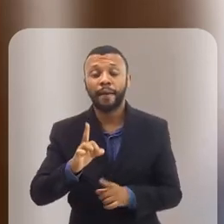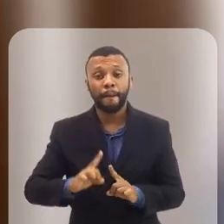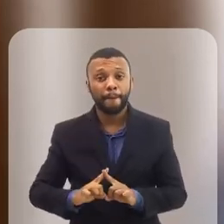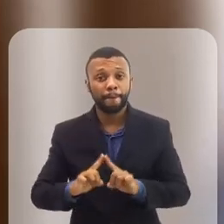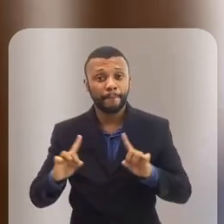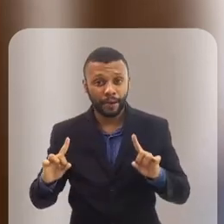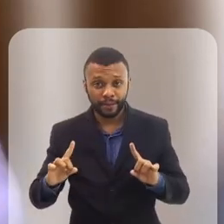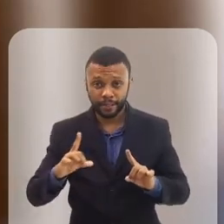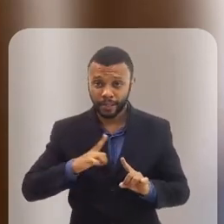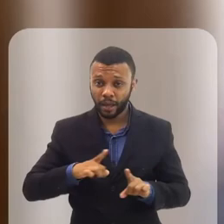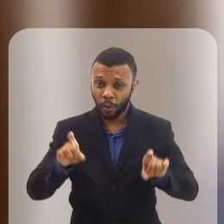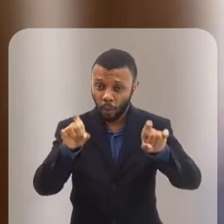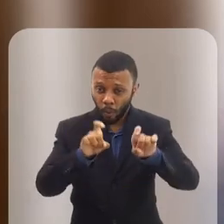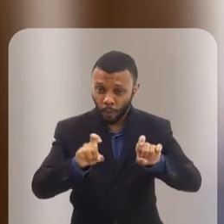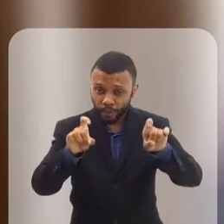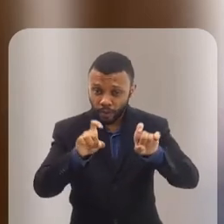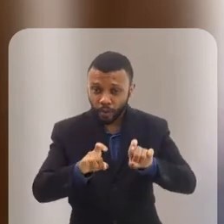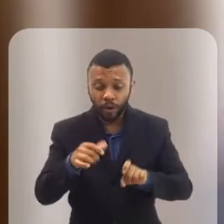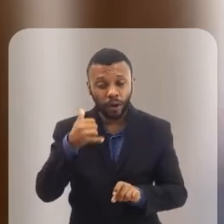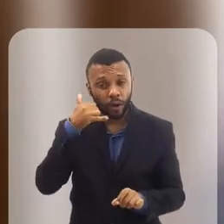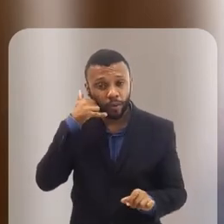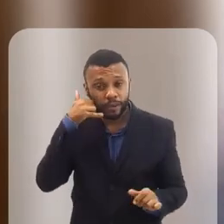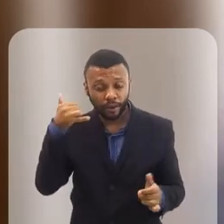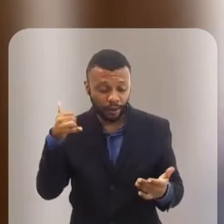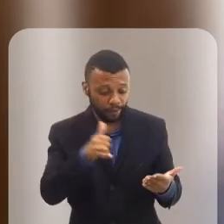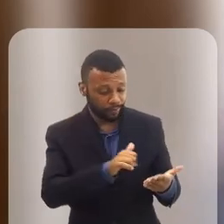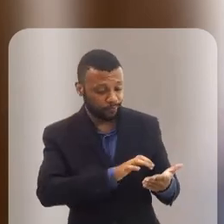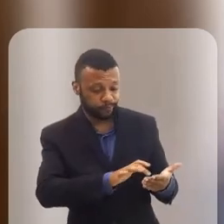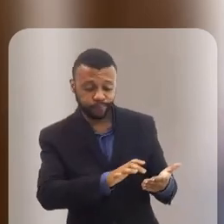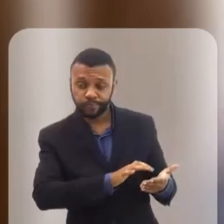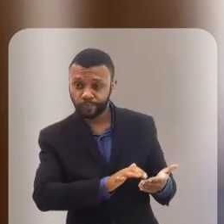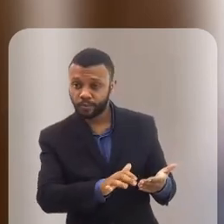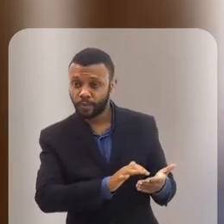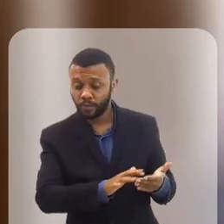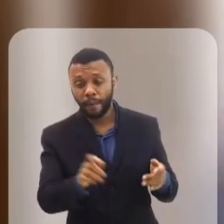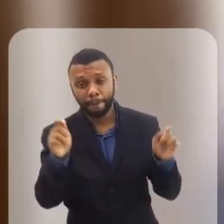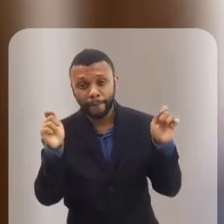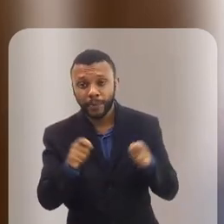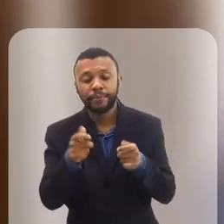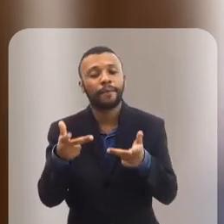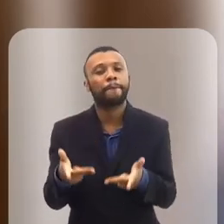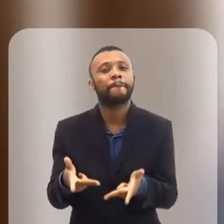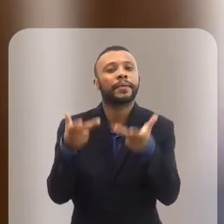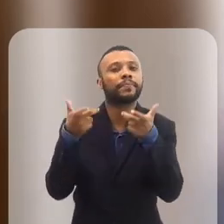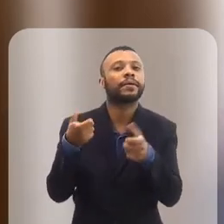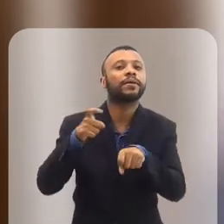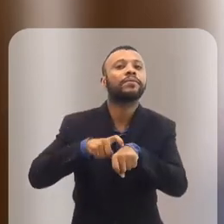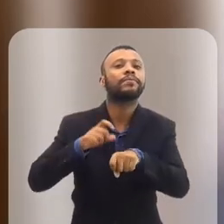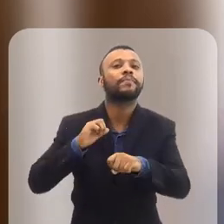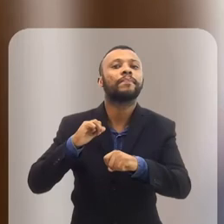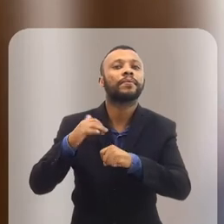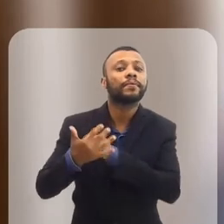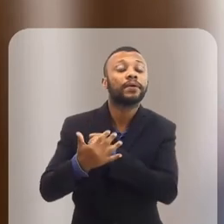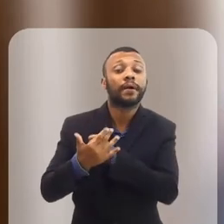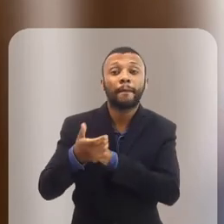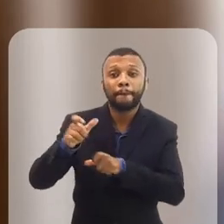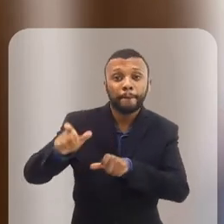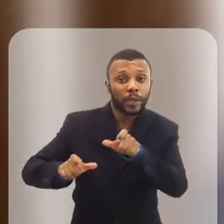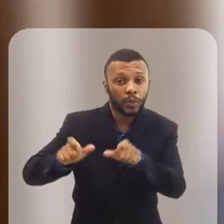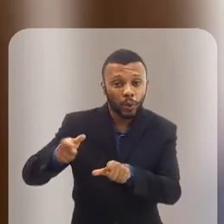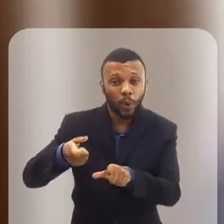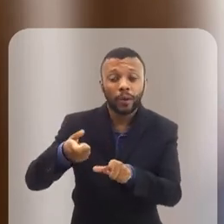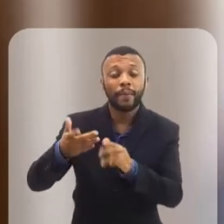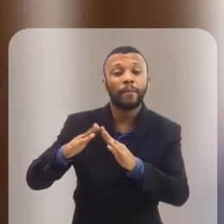Mas, mesmo assim, você ter um computador, você ter um celular... Foi possível ver isso na pandemia, que as pessoas de áreas mais periféricas